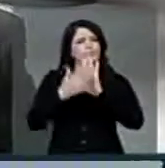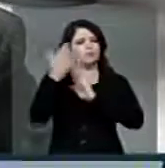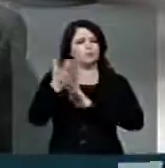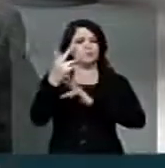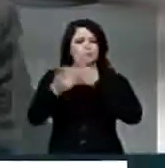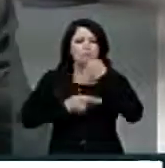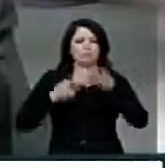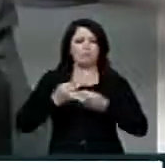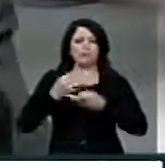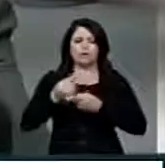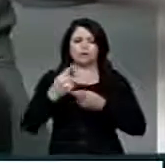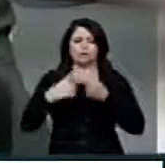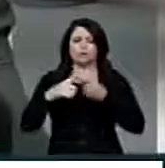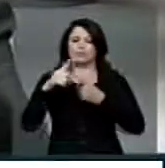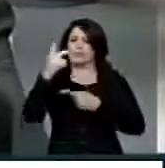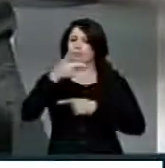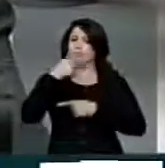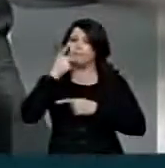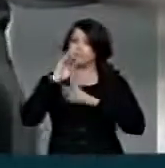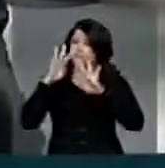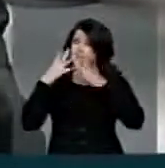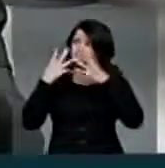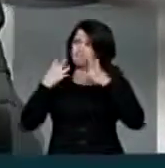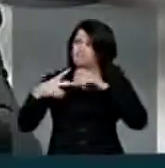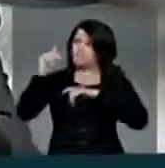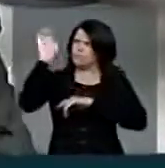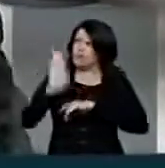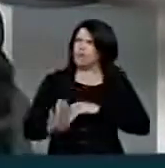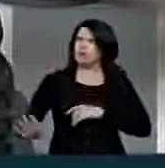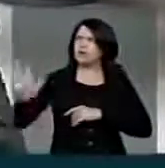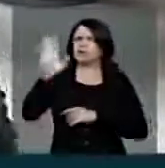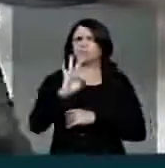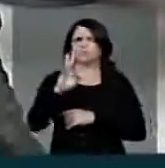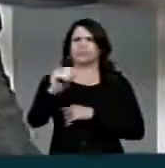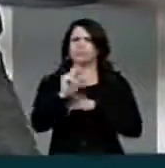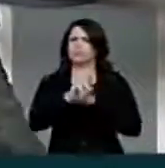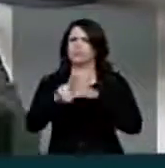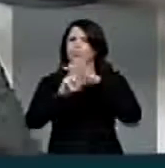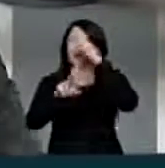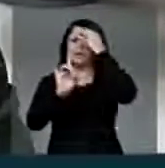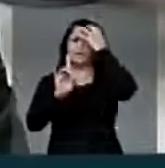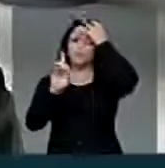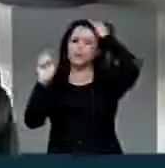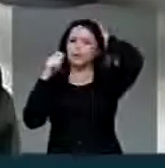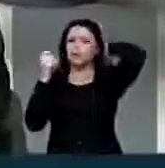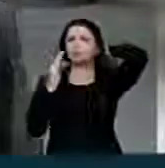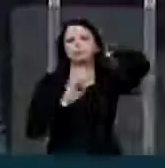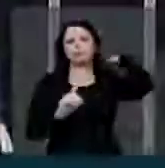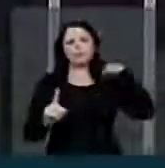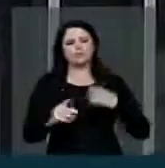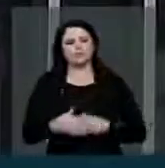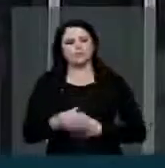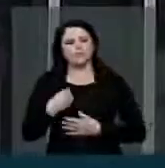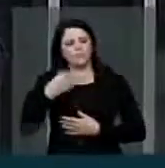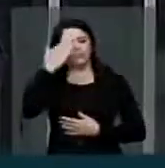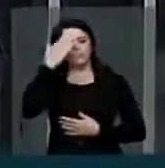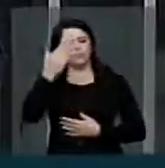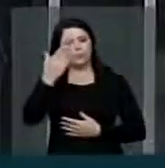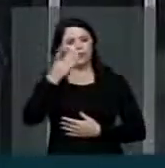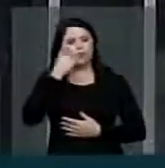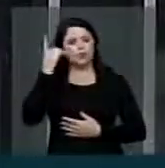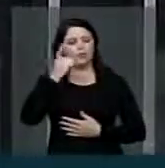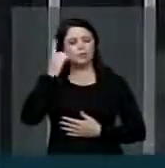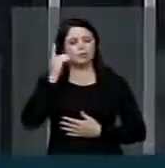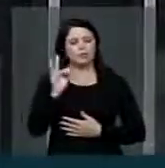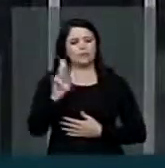pronunciamento, seu pronunciamento chama a atenção do Brasil inteiro, não é só do Rio Grande do Sul. Agradeço